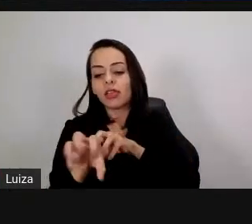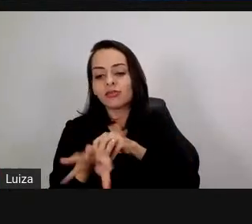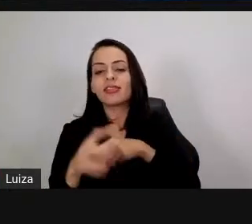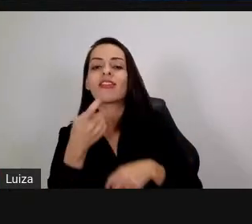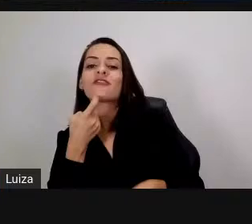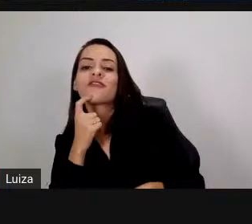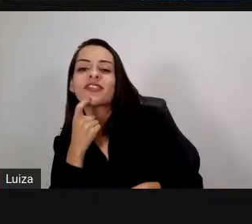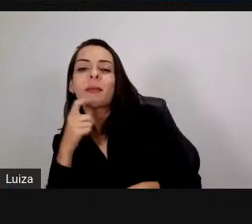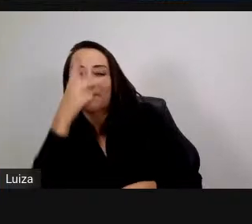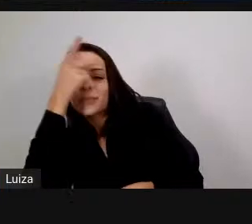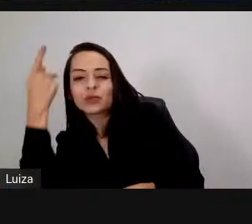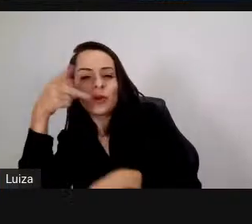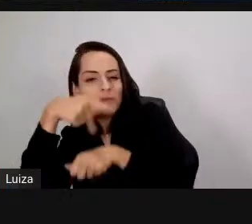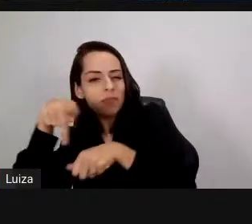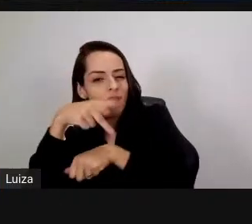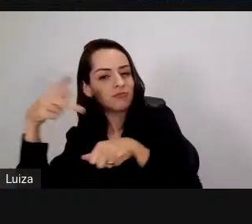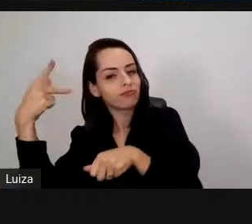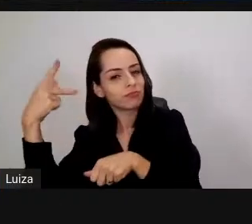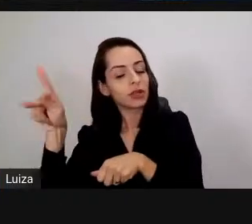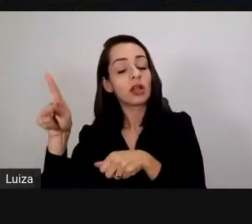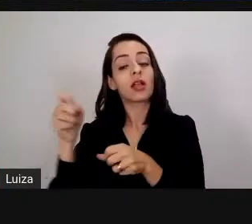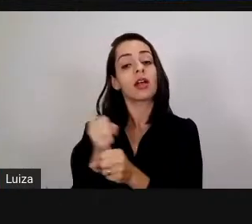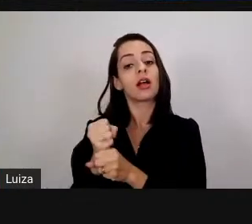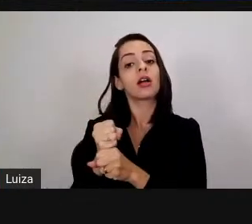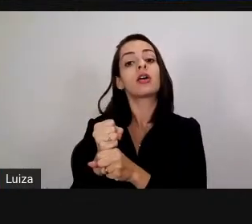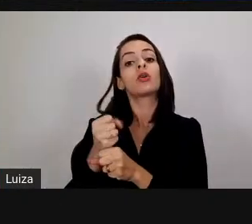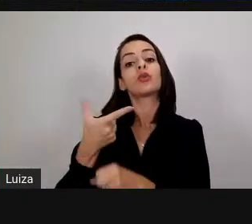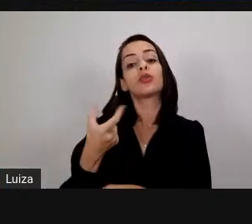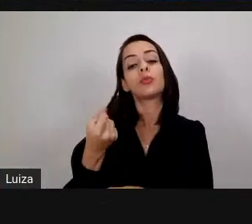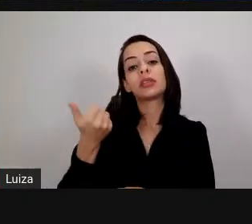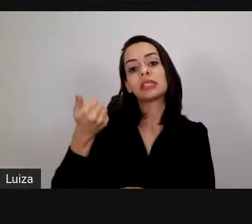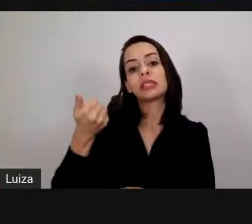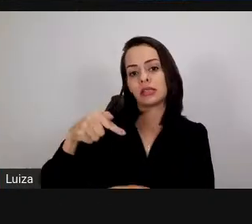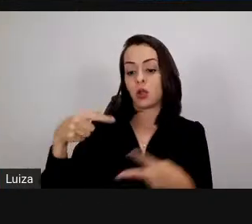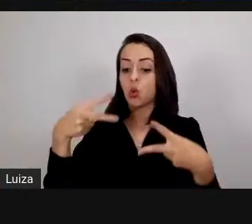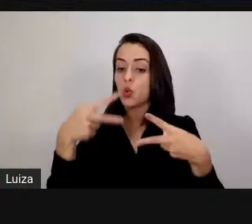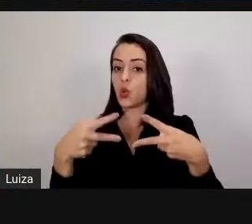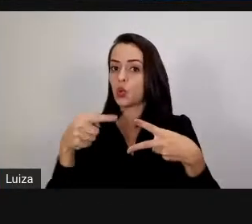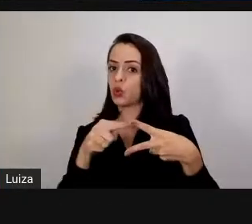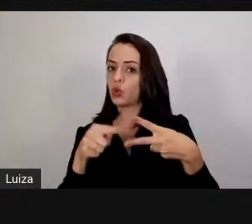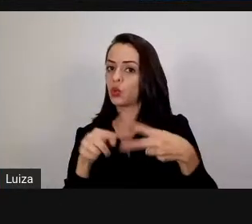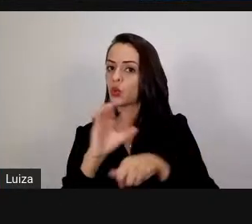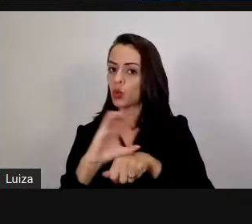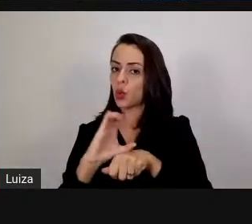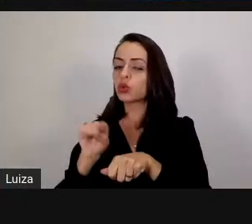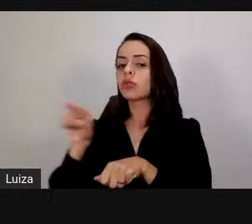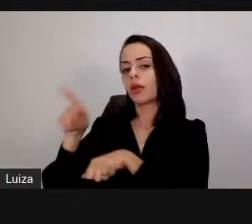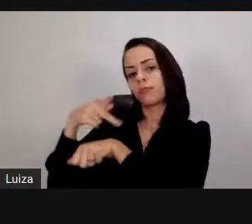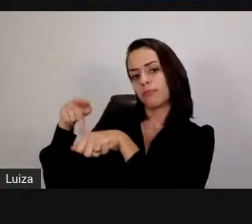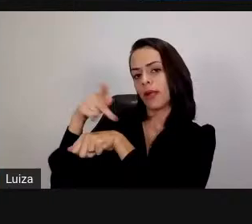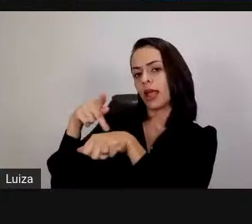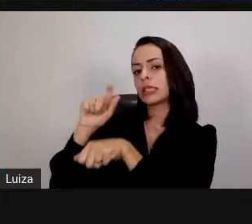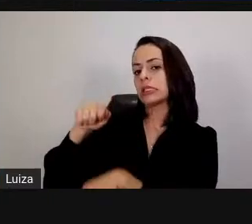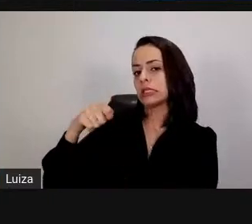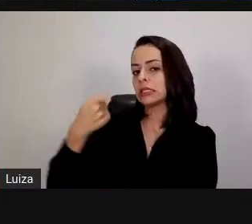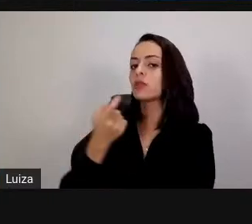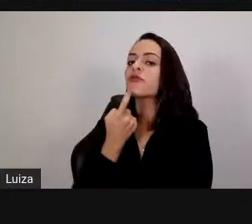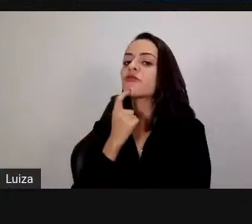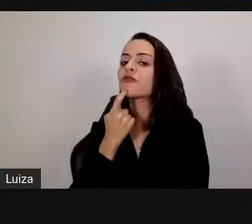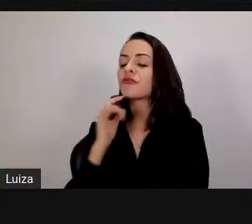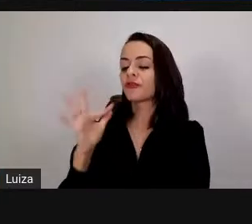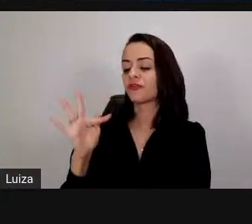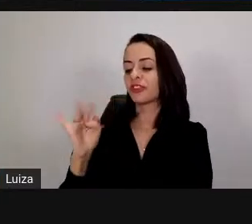no ano de 2017. Ambos pela Finlândia. Isa tem experiência na área de educação, atuando